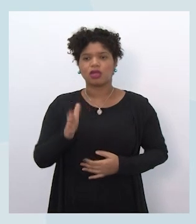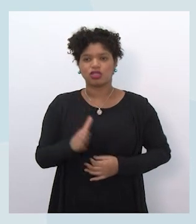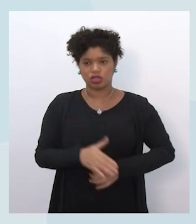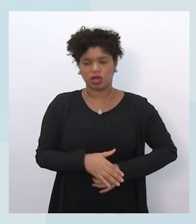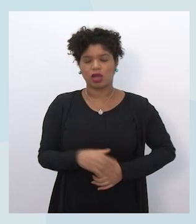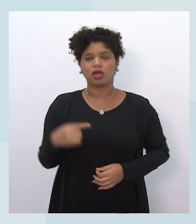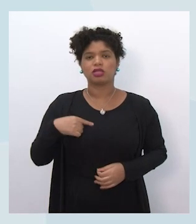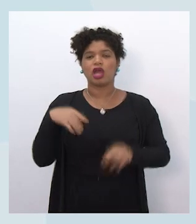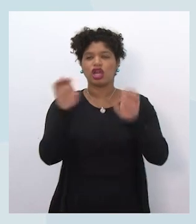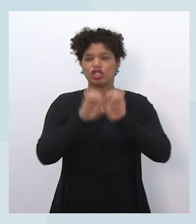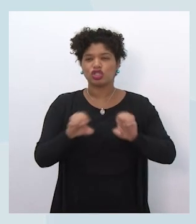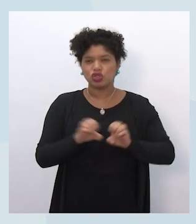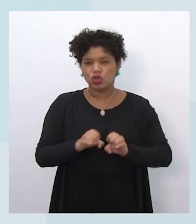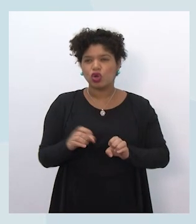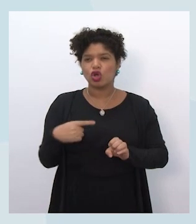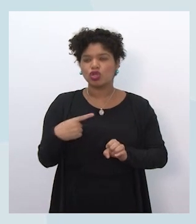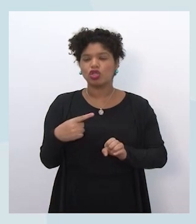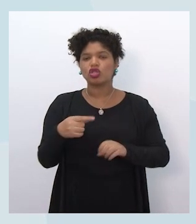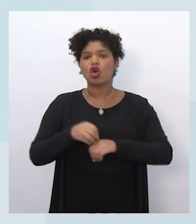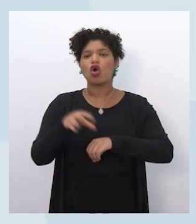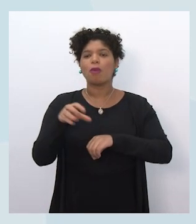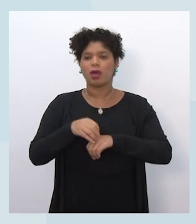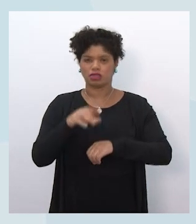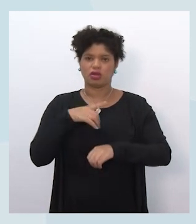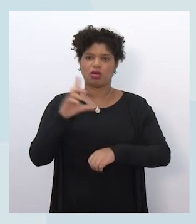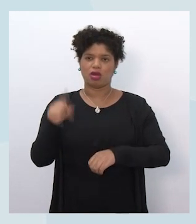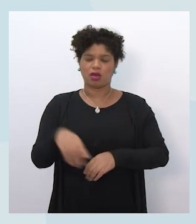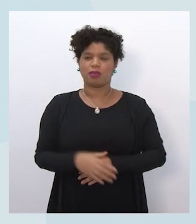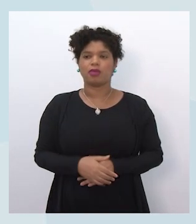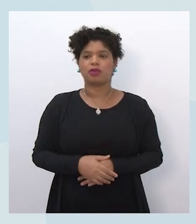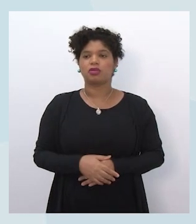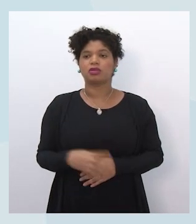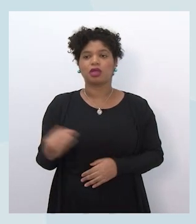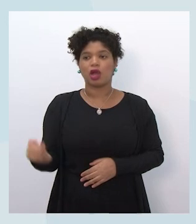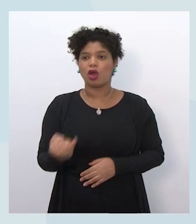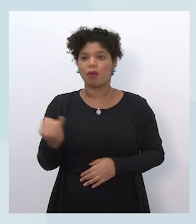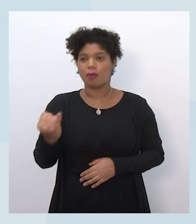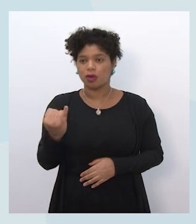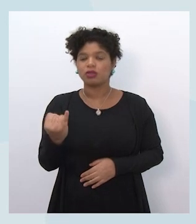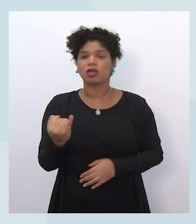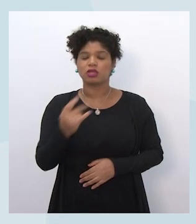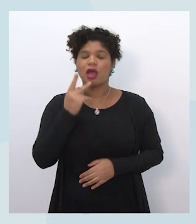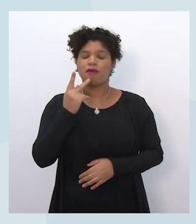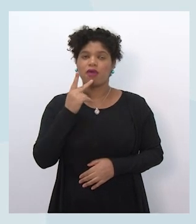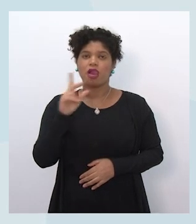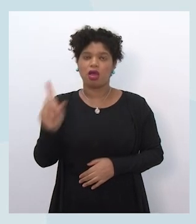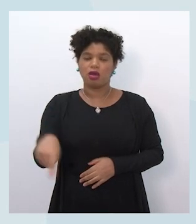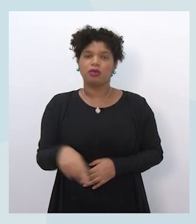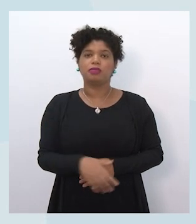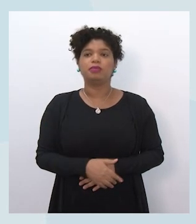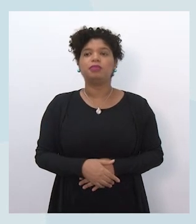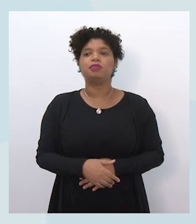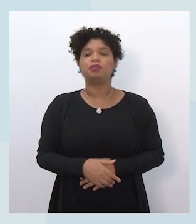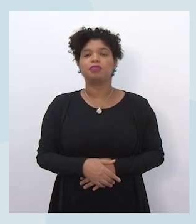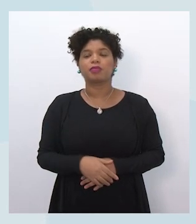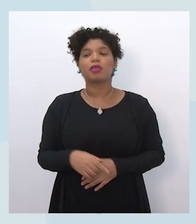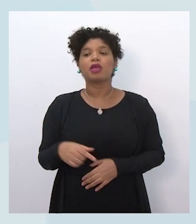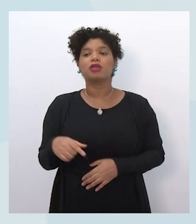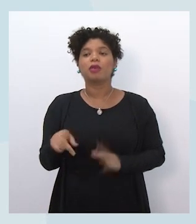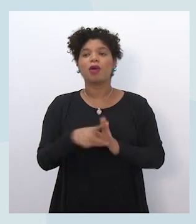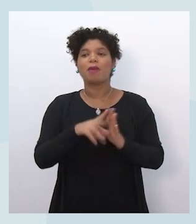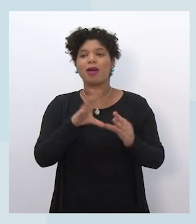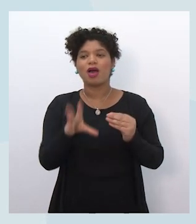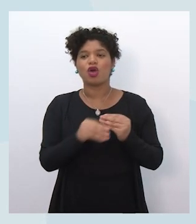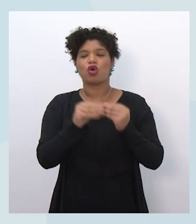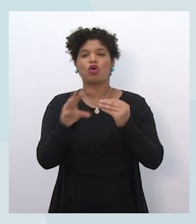se estruturam, de onde elas estão partindo, né? Um ponto super importante de ressaltar é que inclusive as missões elas